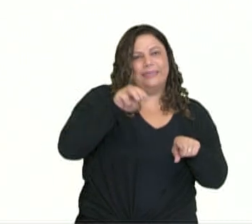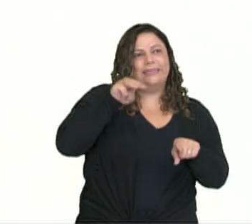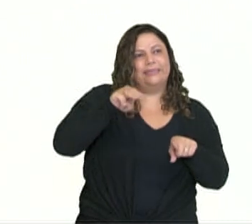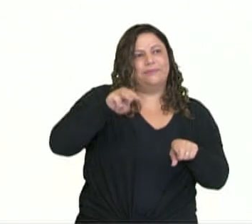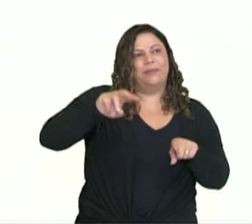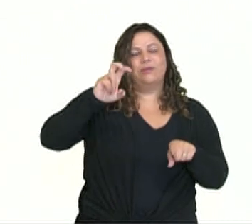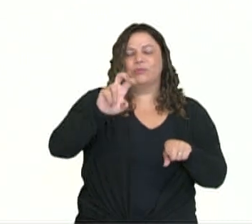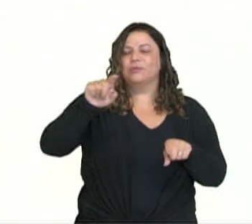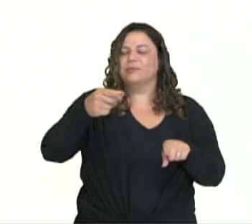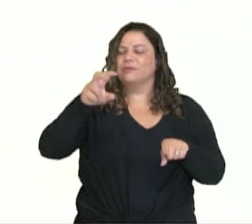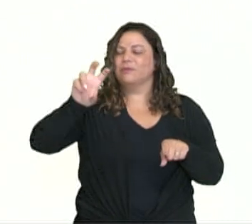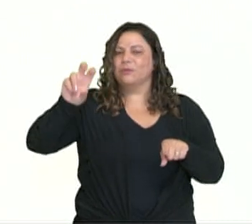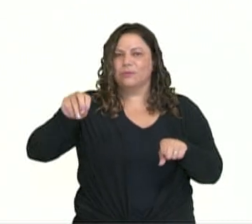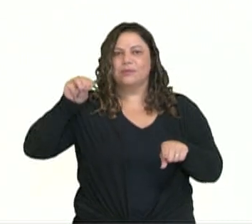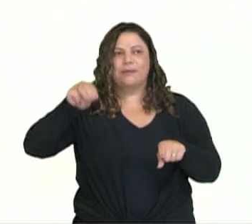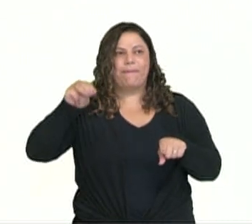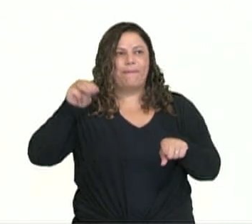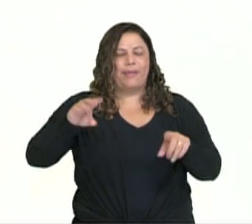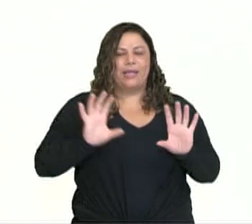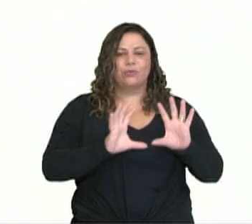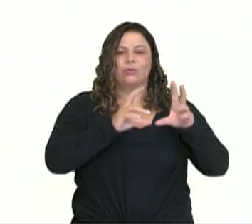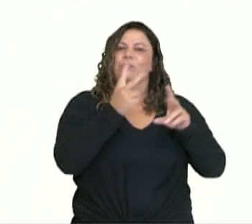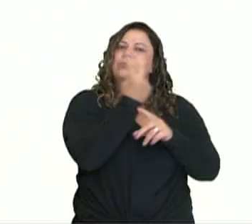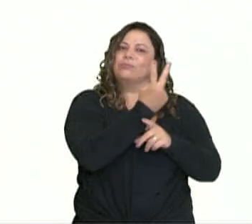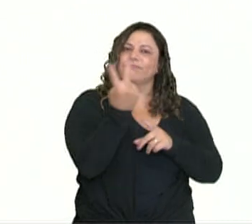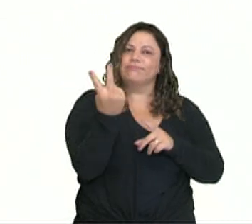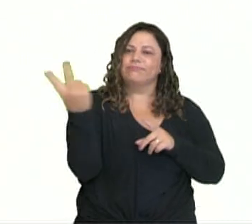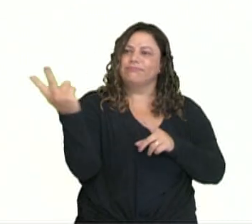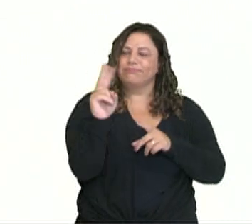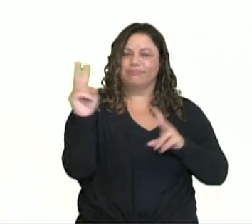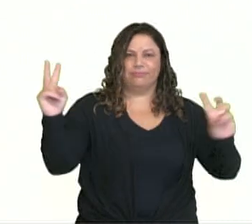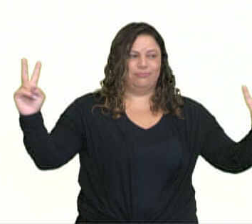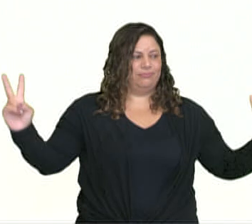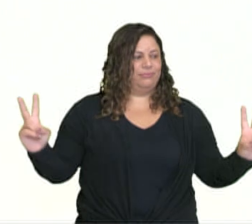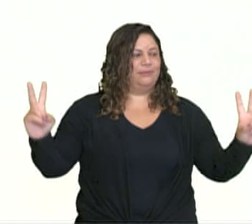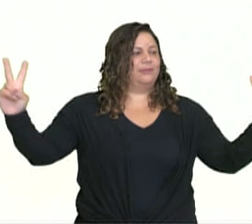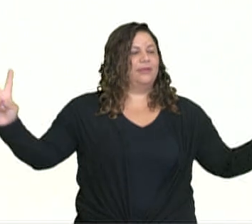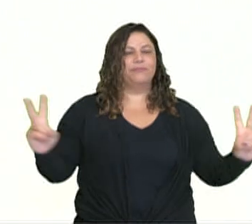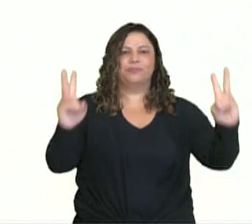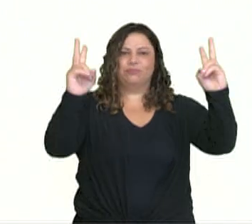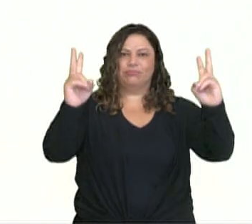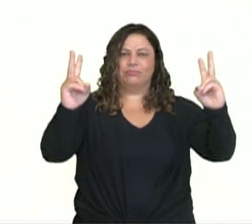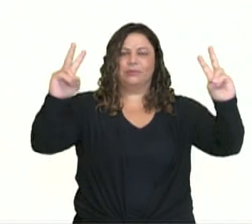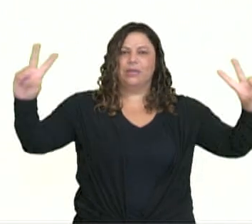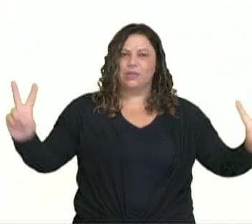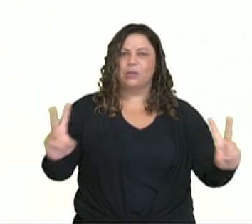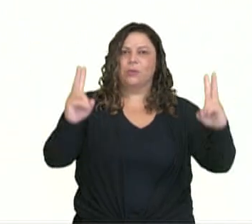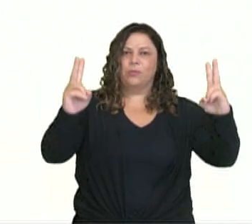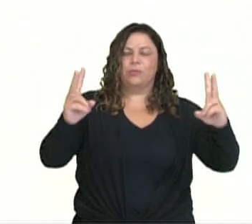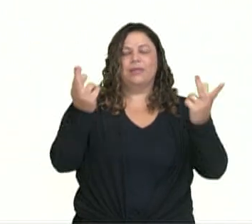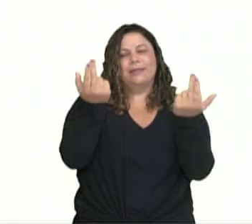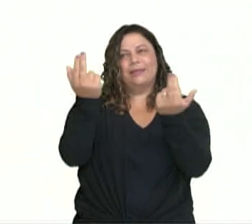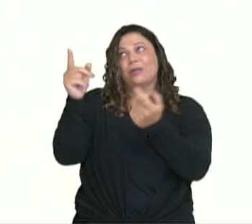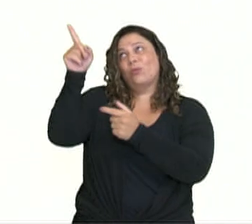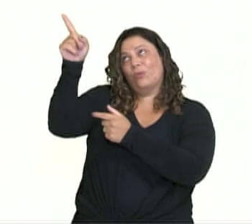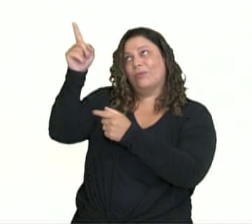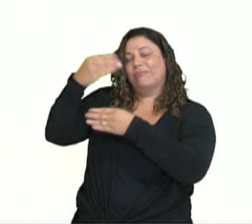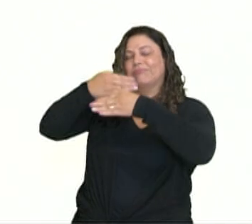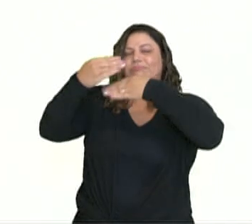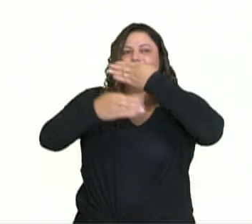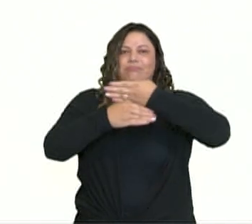,50 metros, no caso das duplas, como a imagem está revelando aqui para vocês.